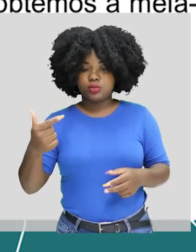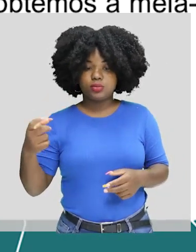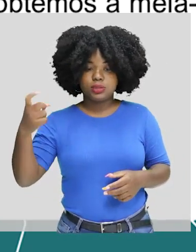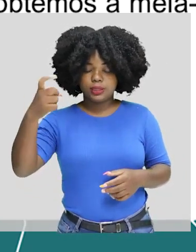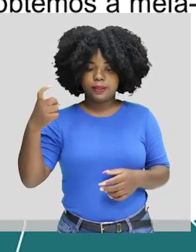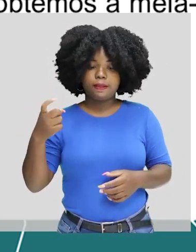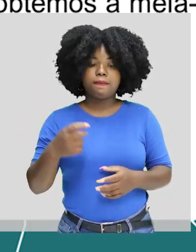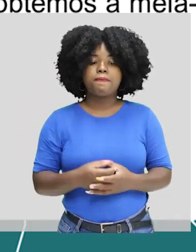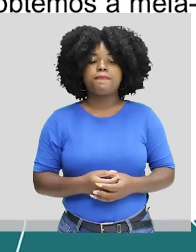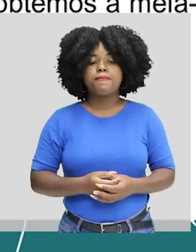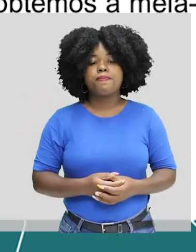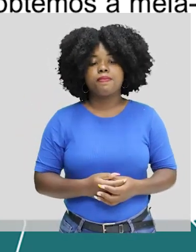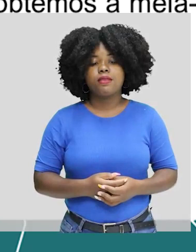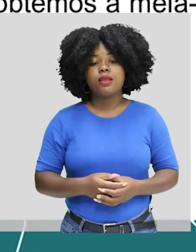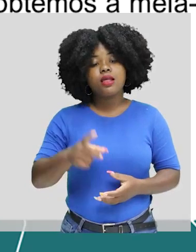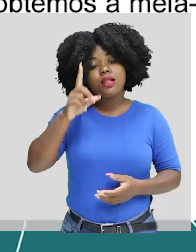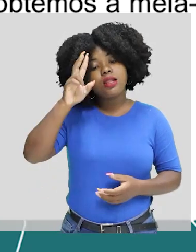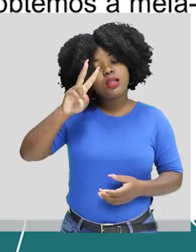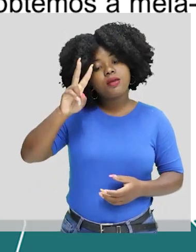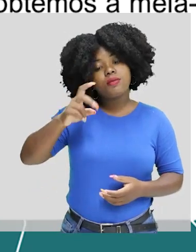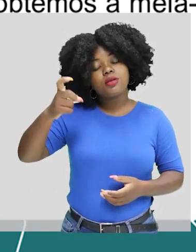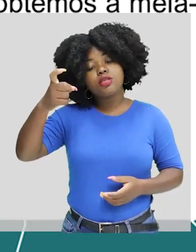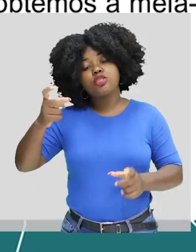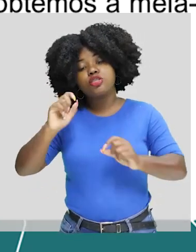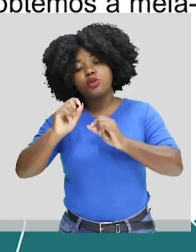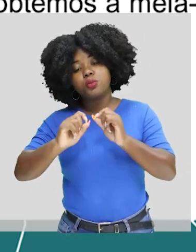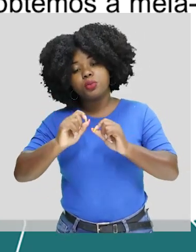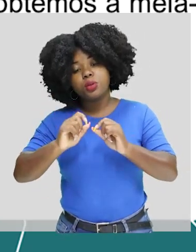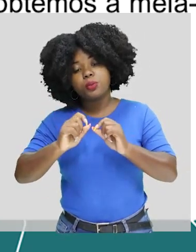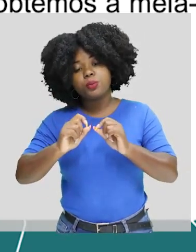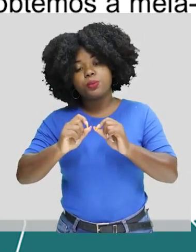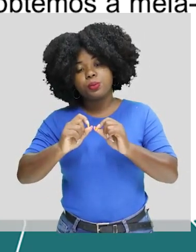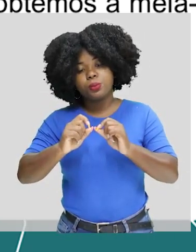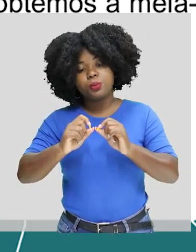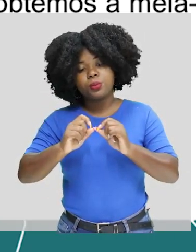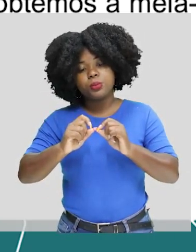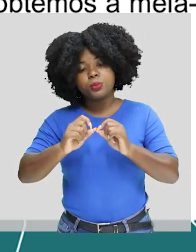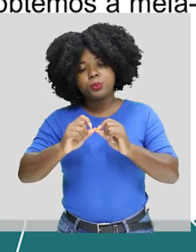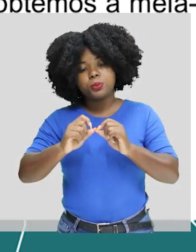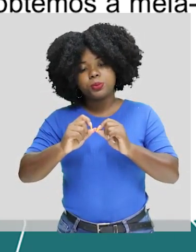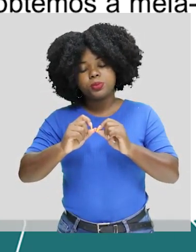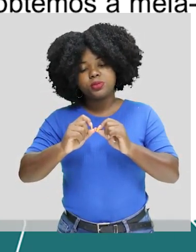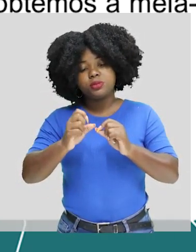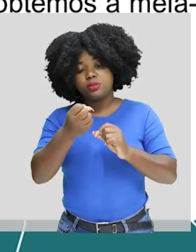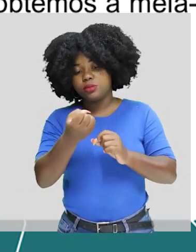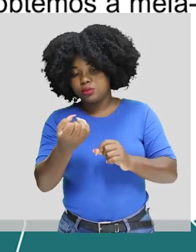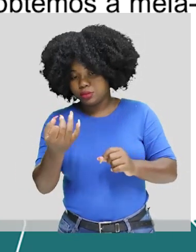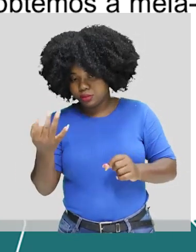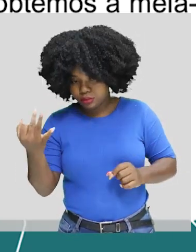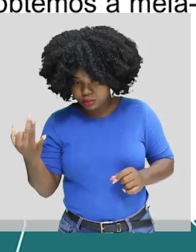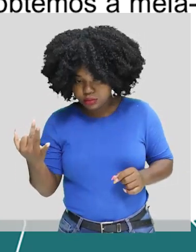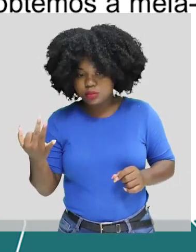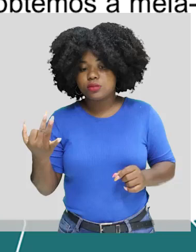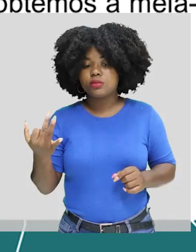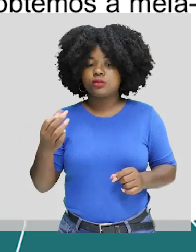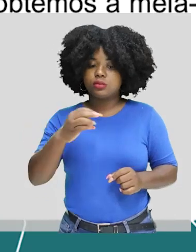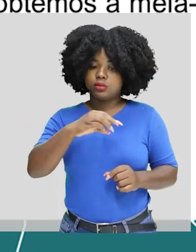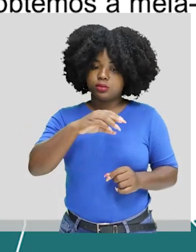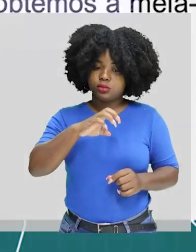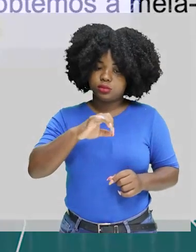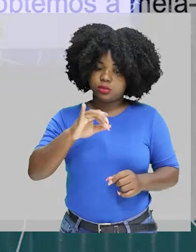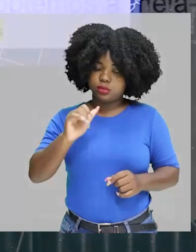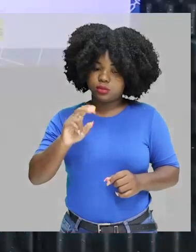Lembrando que esse x, turminha, é o quê? É a quantidade de meias